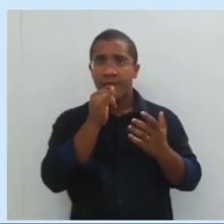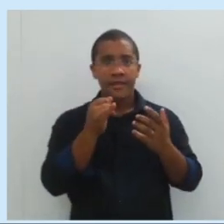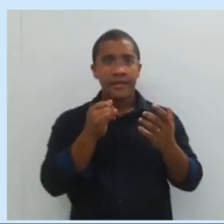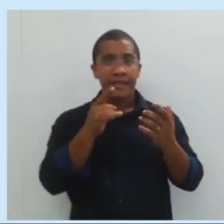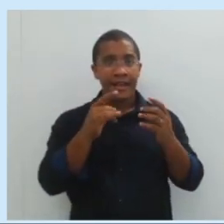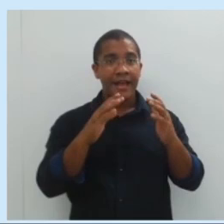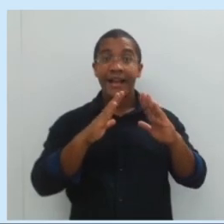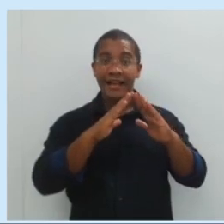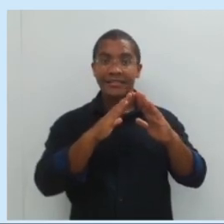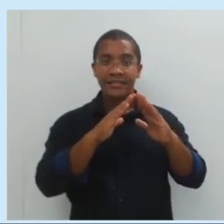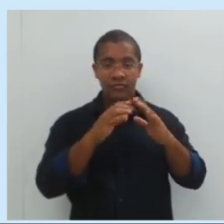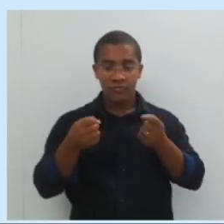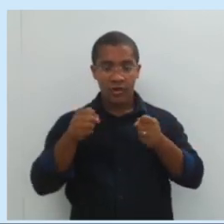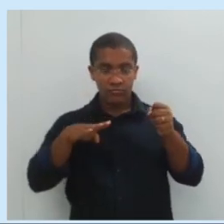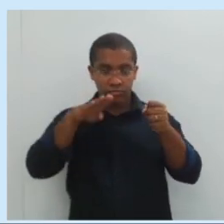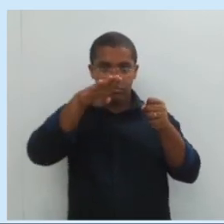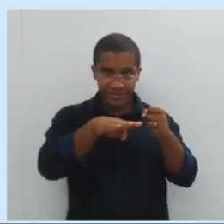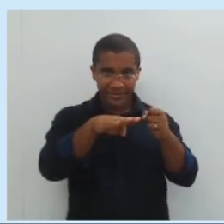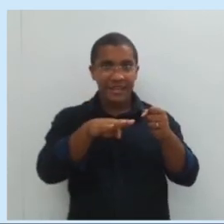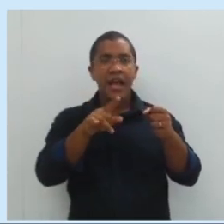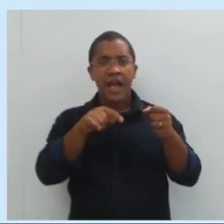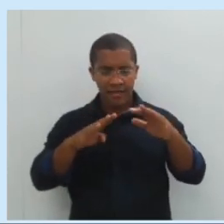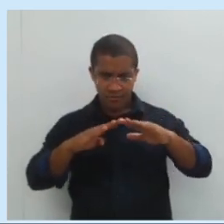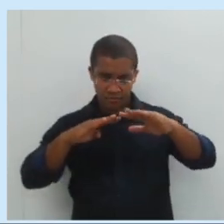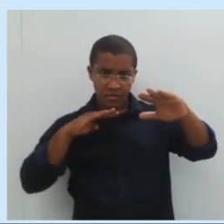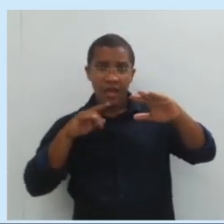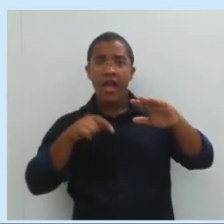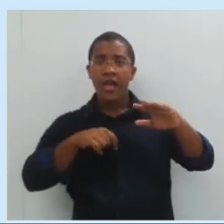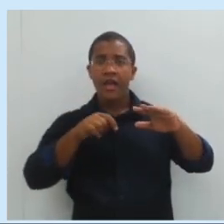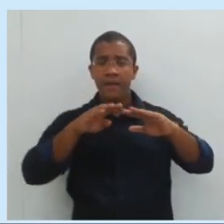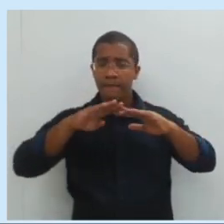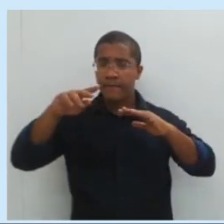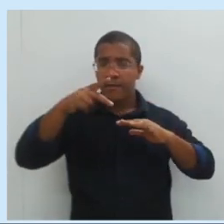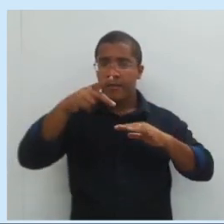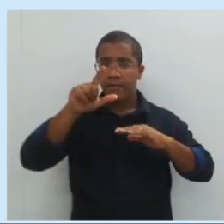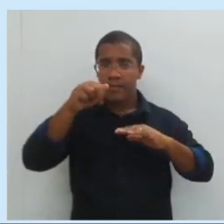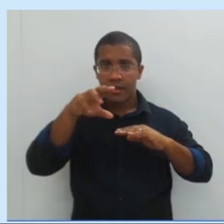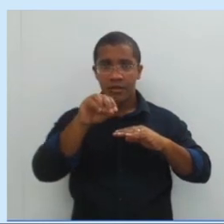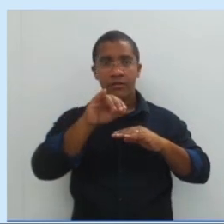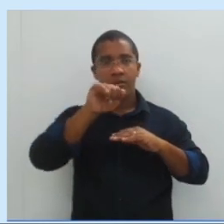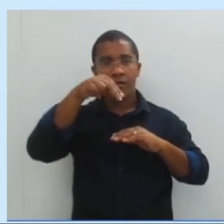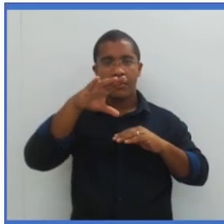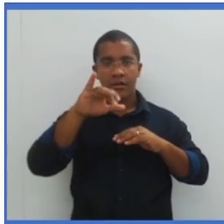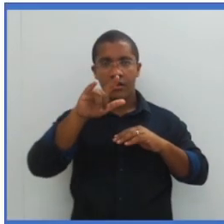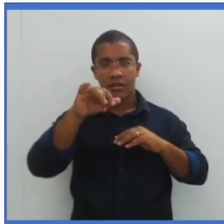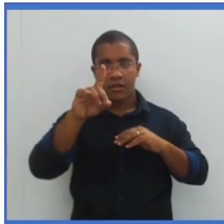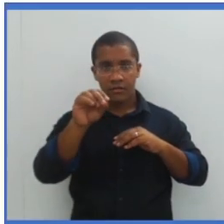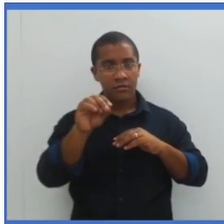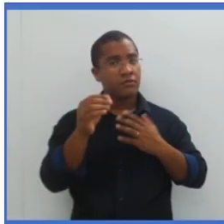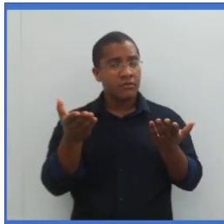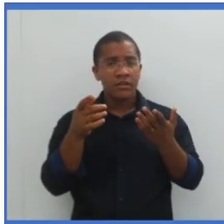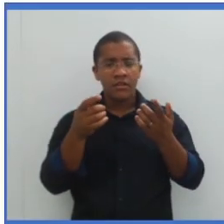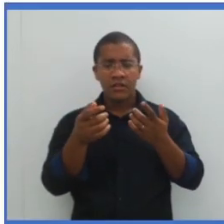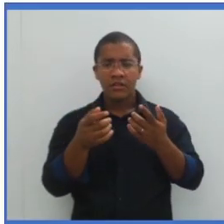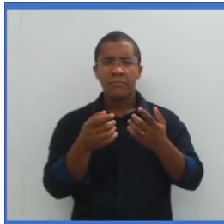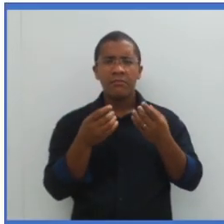sua garagem nada mais é que um exemplo prático e um plano inclinado. Plano inclinado. E o plano